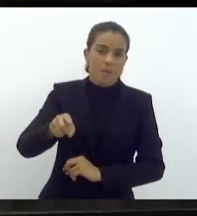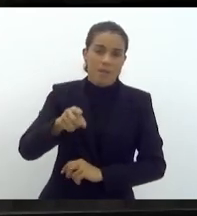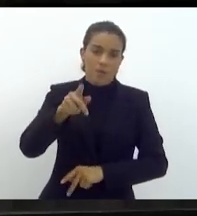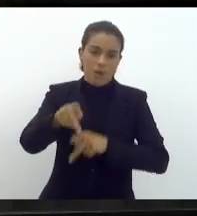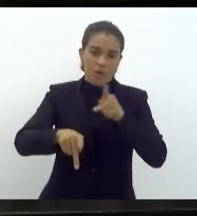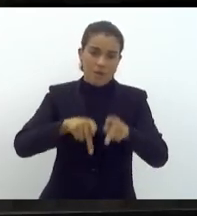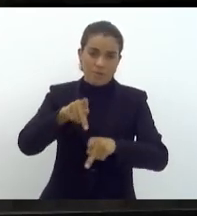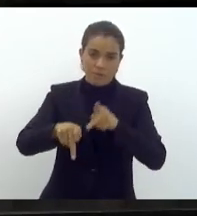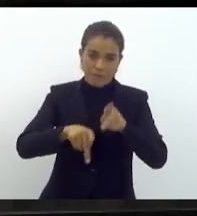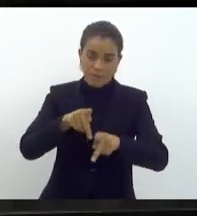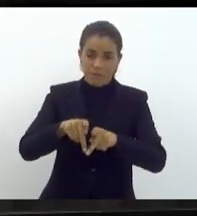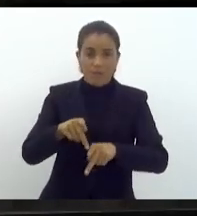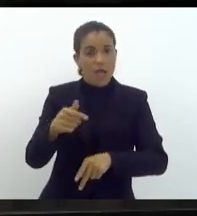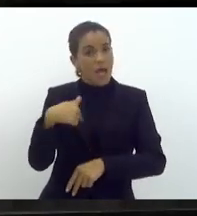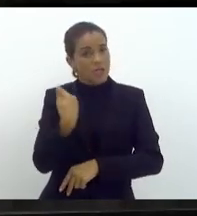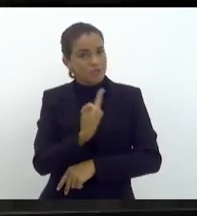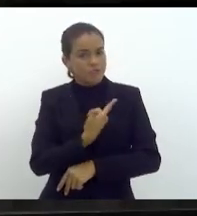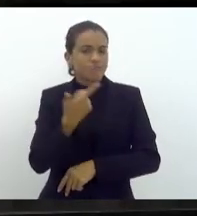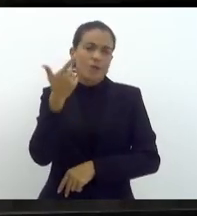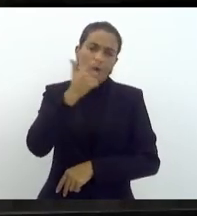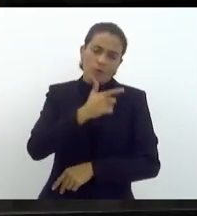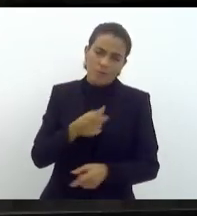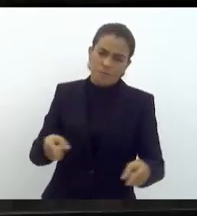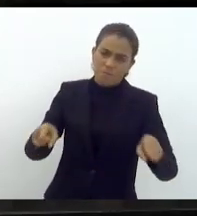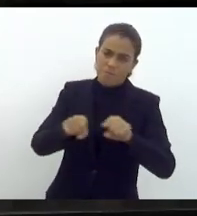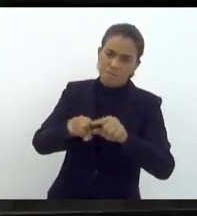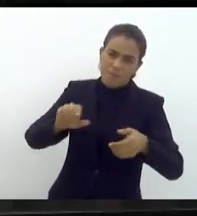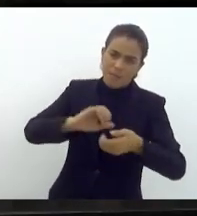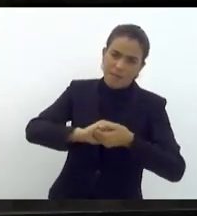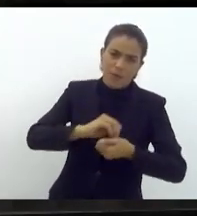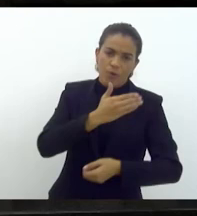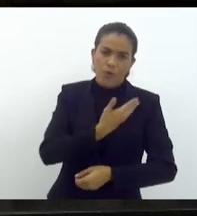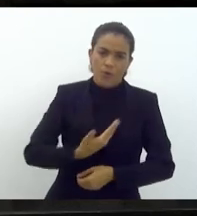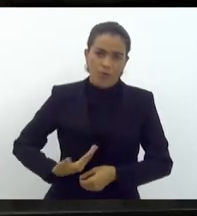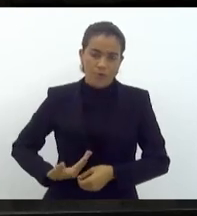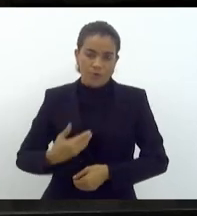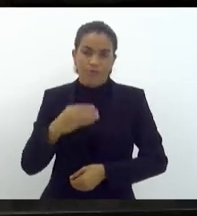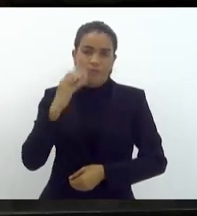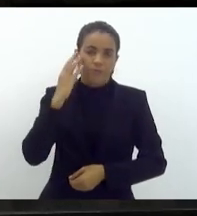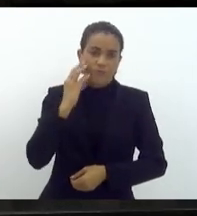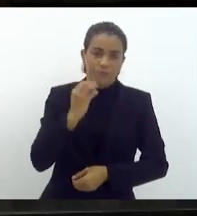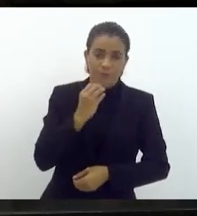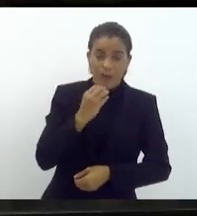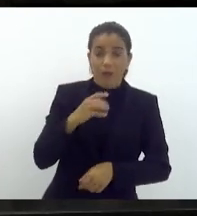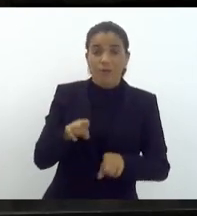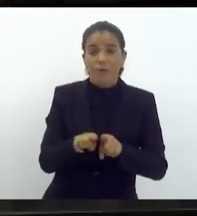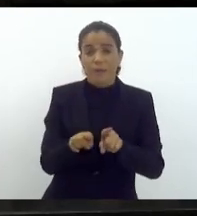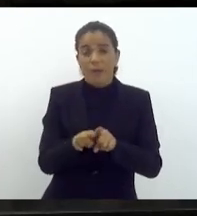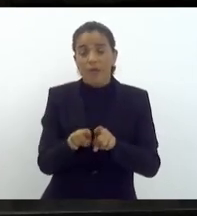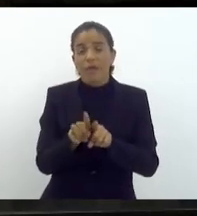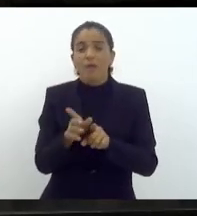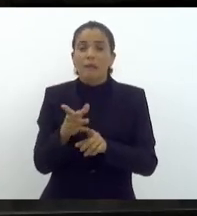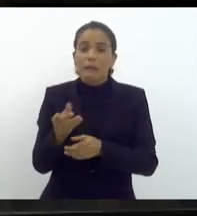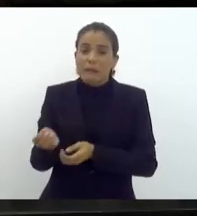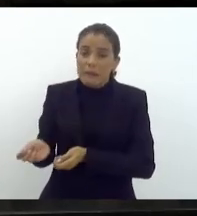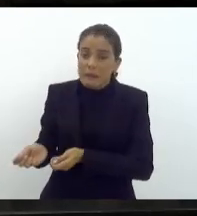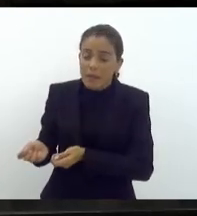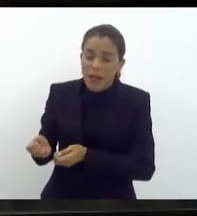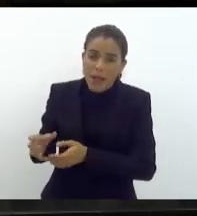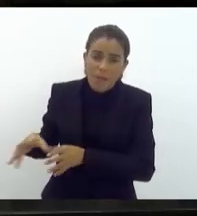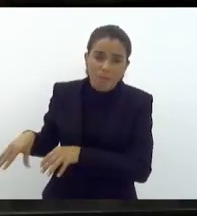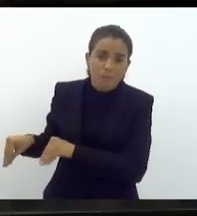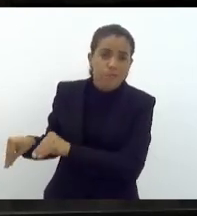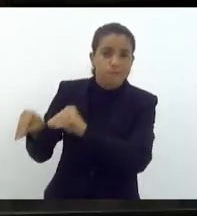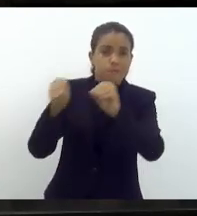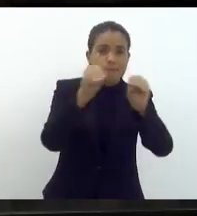E a gente está conseguindo com a ajuda, claro, parceria com o Vianador Cláudio Castro, já agradecer de antemão levar esse batalhão de Nova Iguaçu que